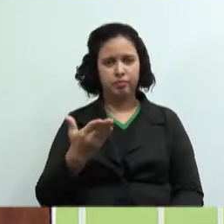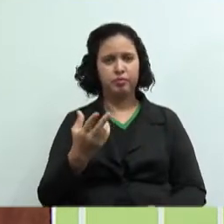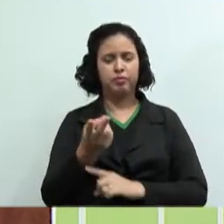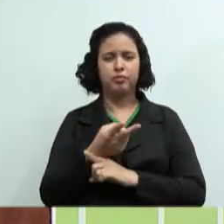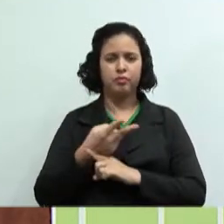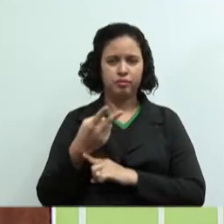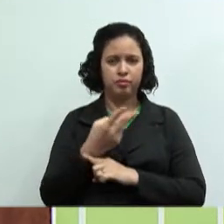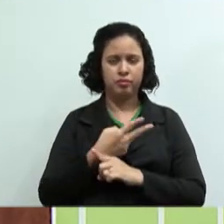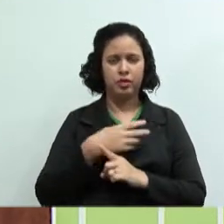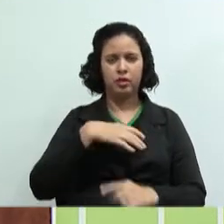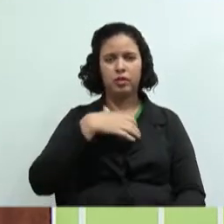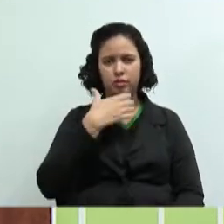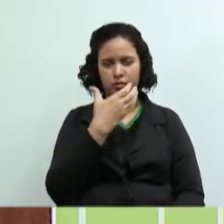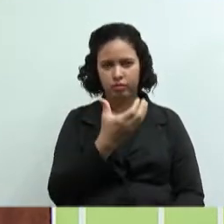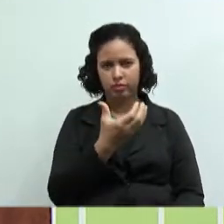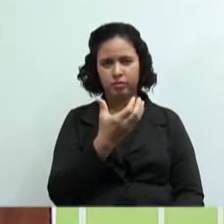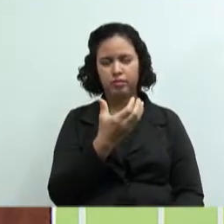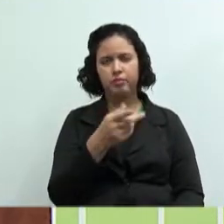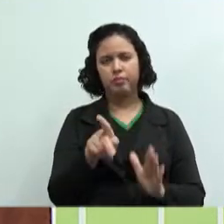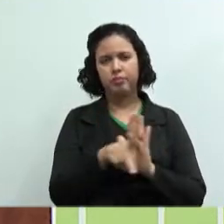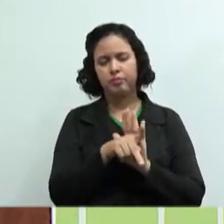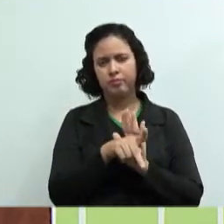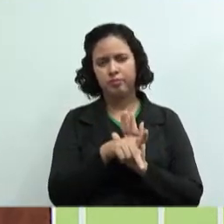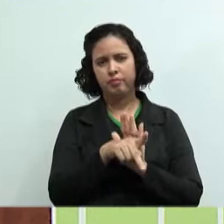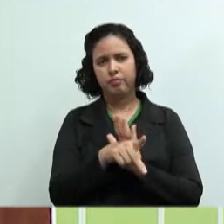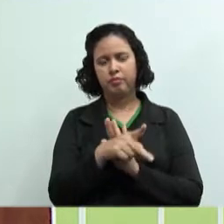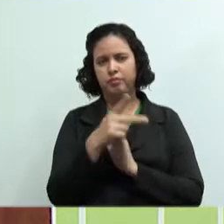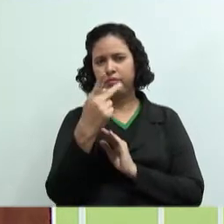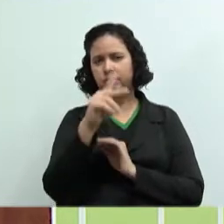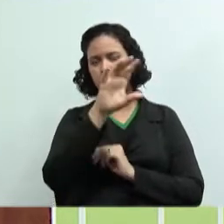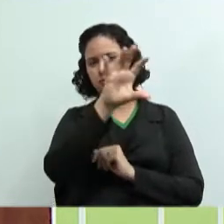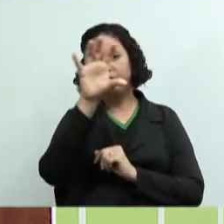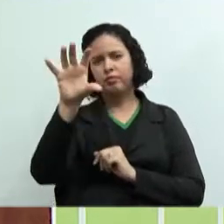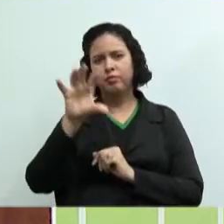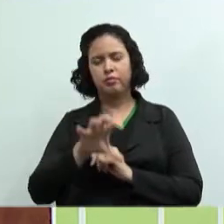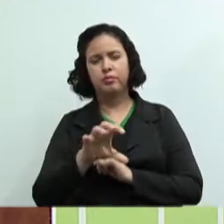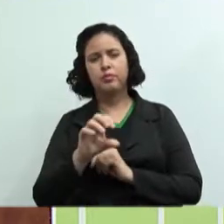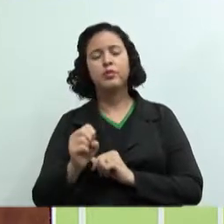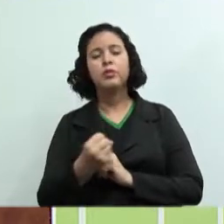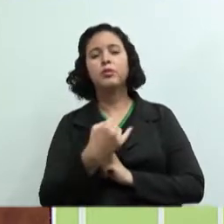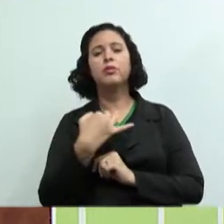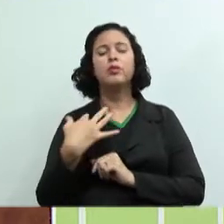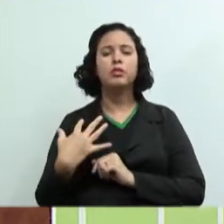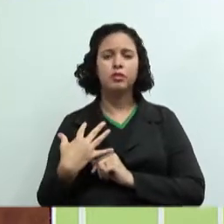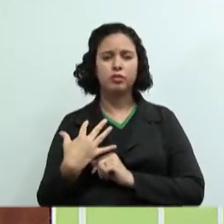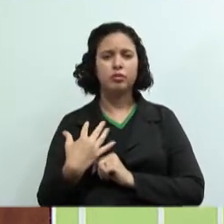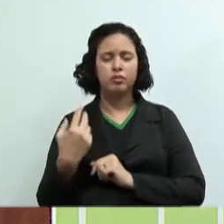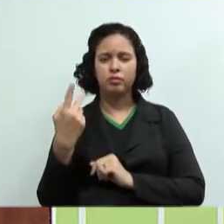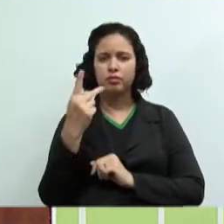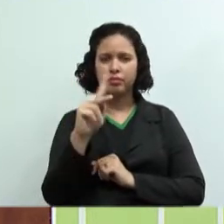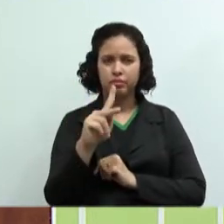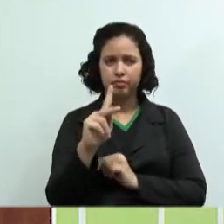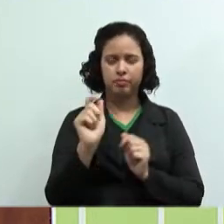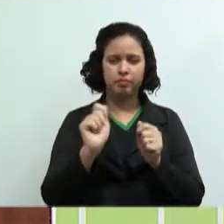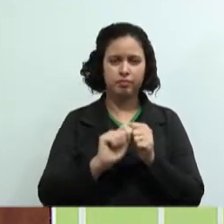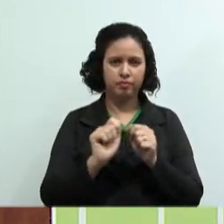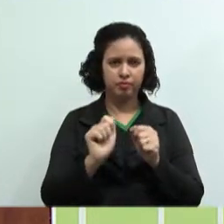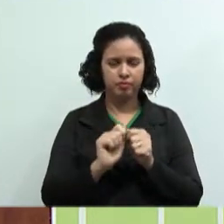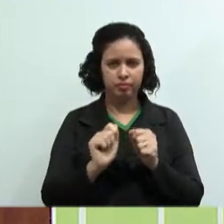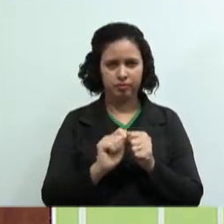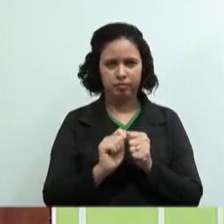as frutas típicas da sua região, que são cultivadas, e quanto? Quanto você vai produzir